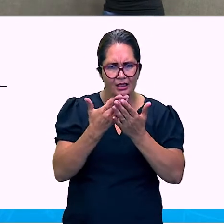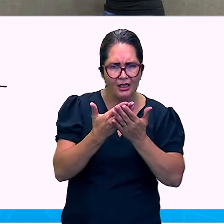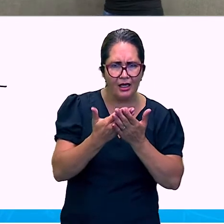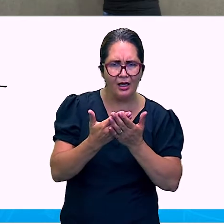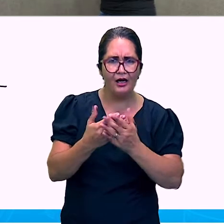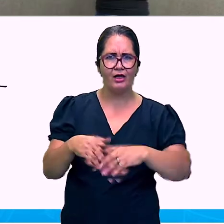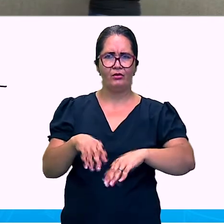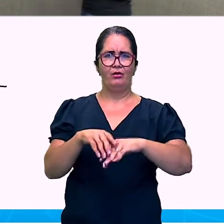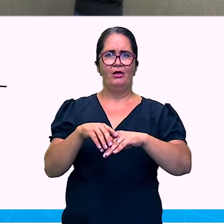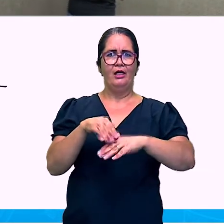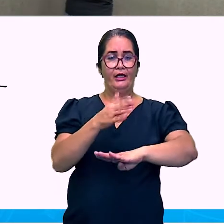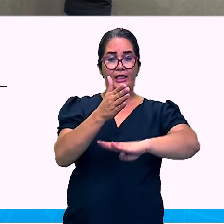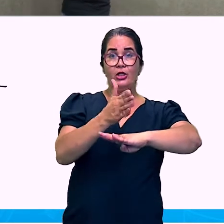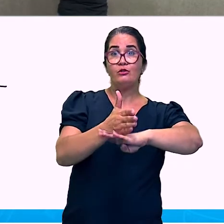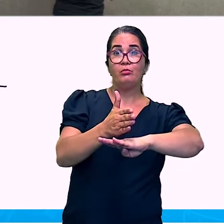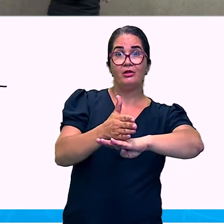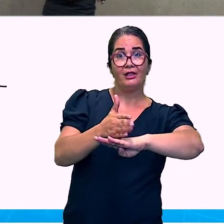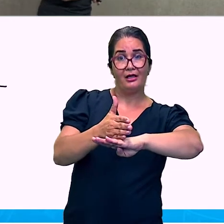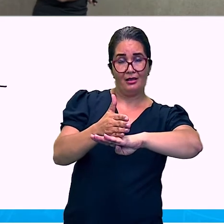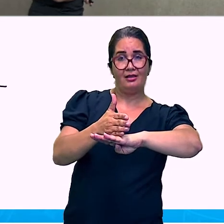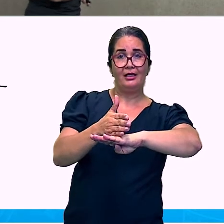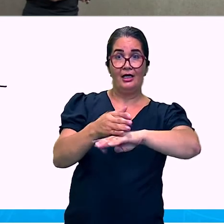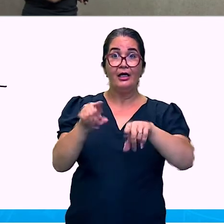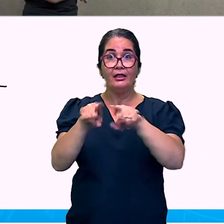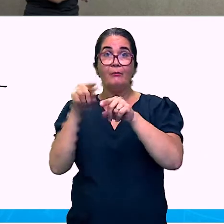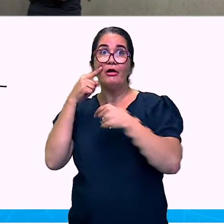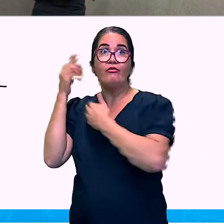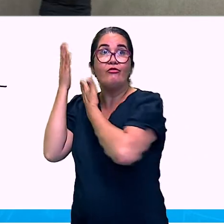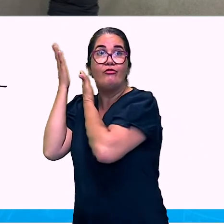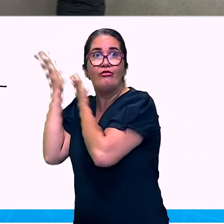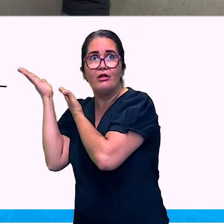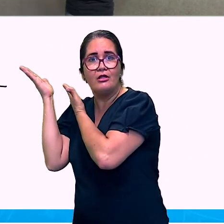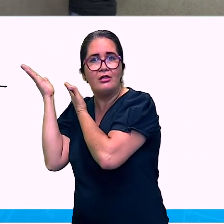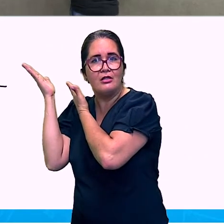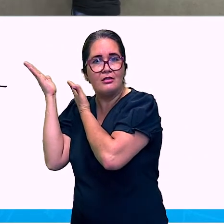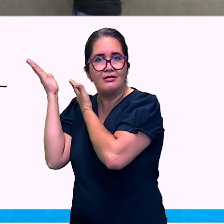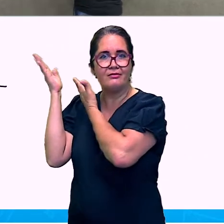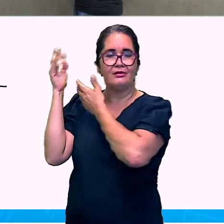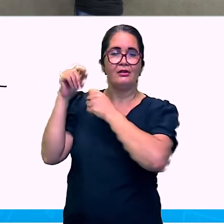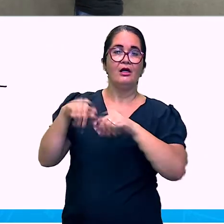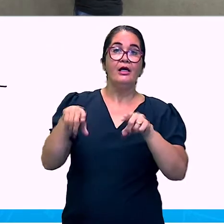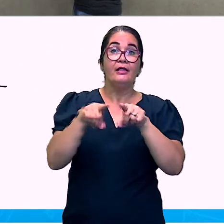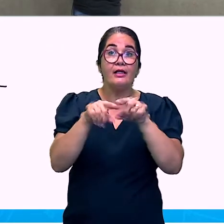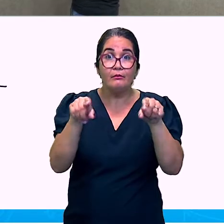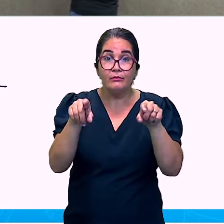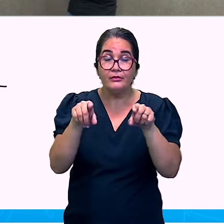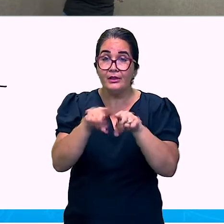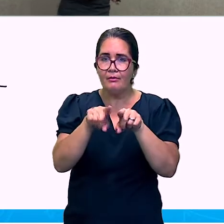Antropocentrismo. Temos o ascetismo.